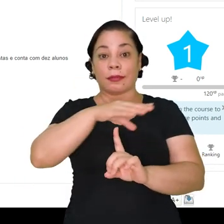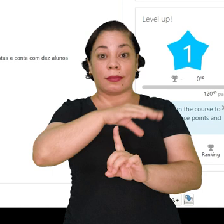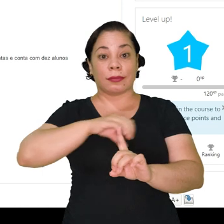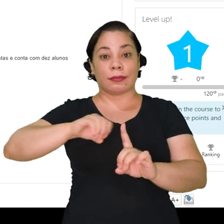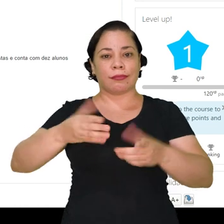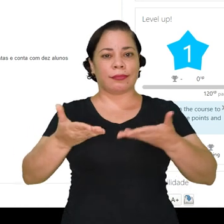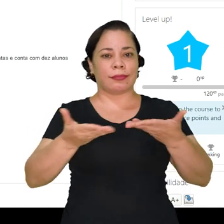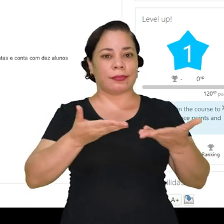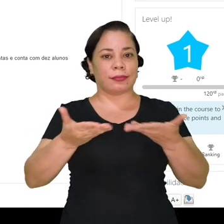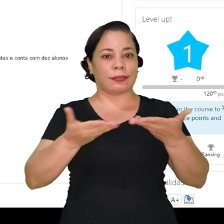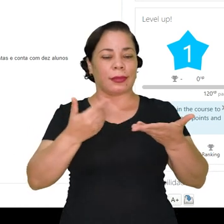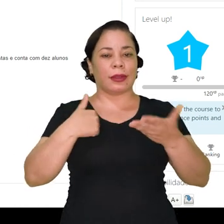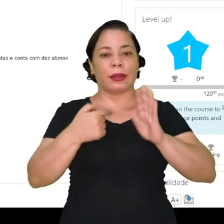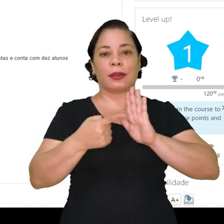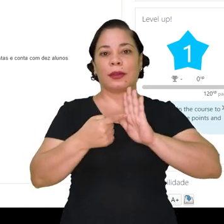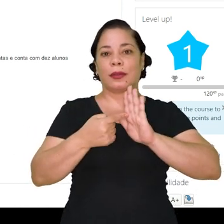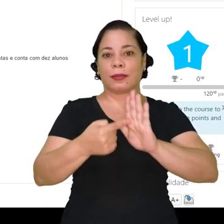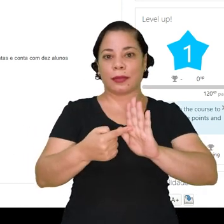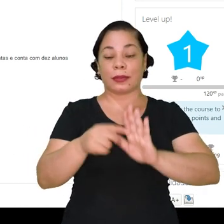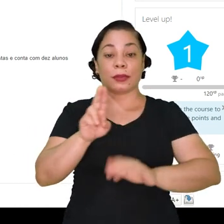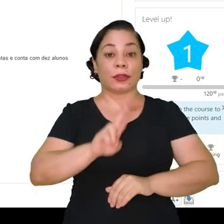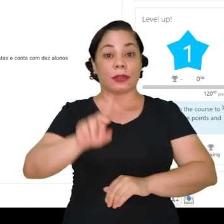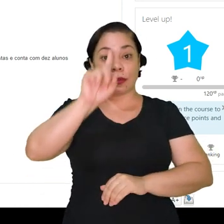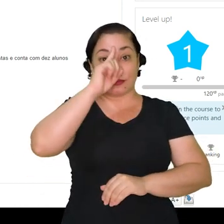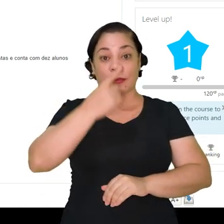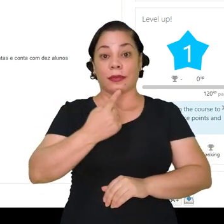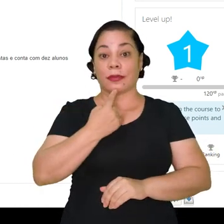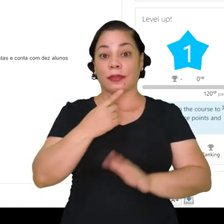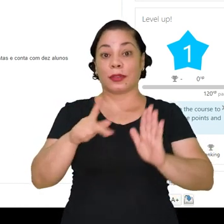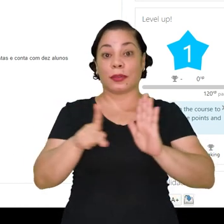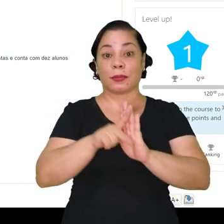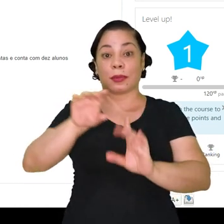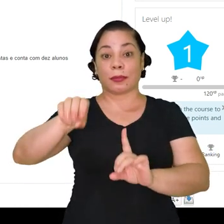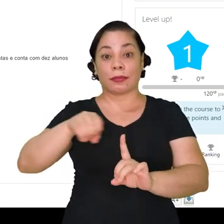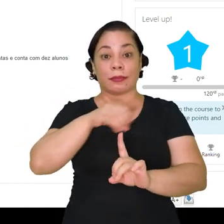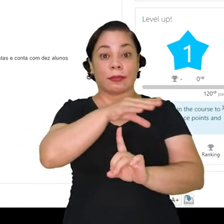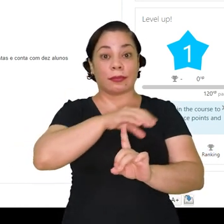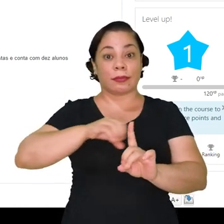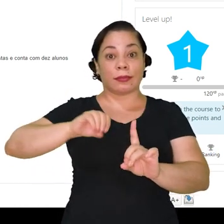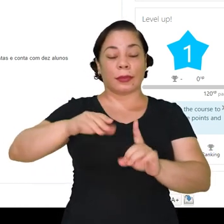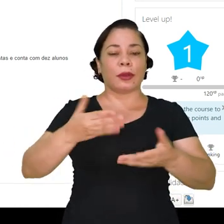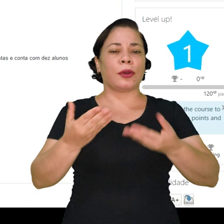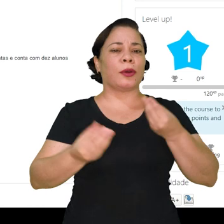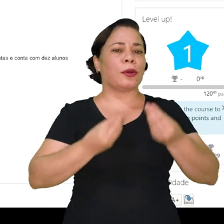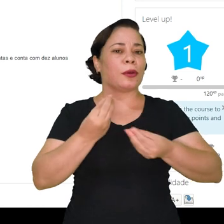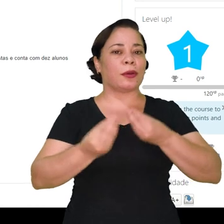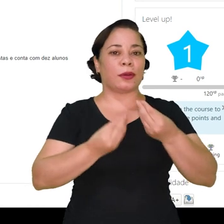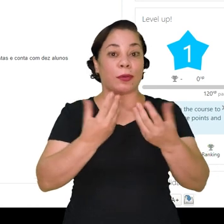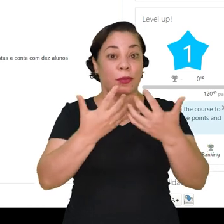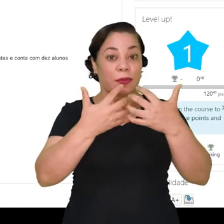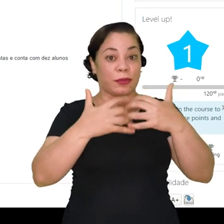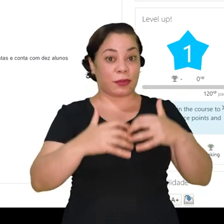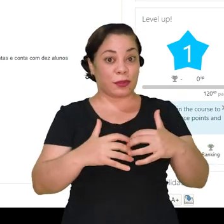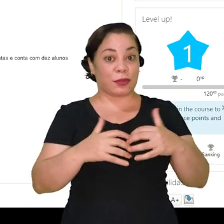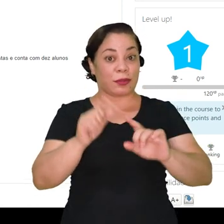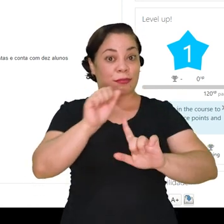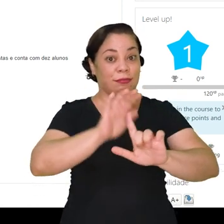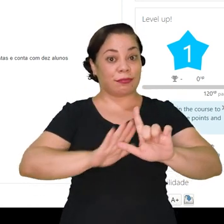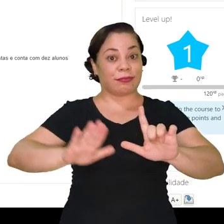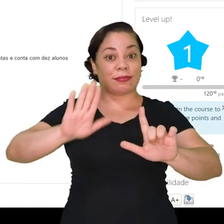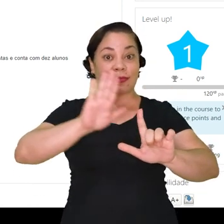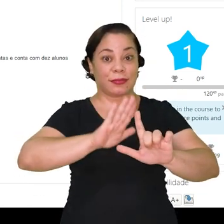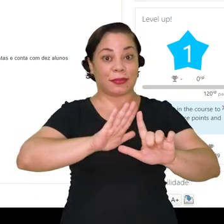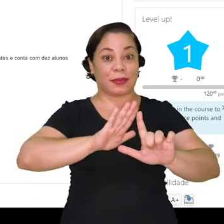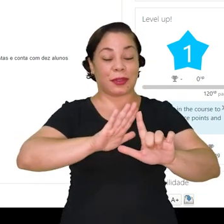mediador. Então, eu vou te mostrar, utilizando aqui um perfil de mediador também, como que funciona a